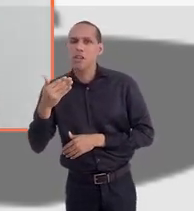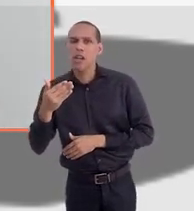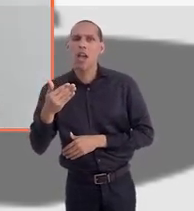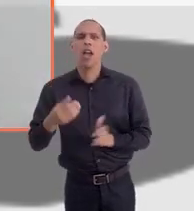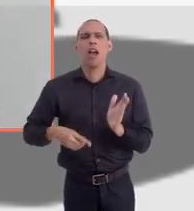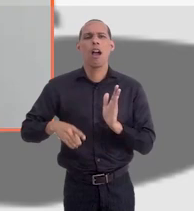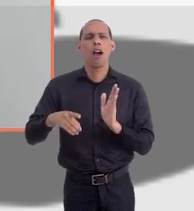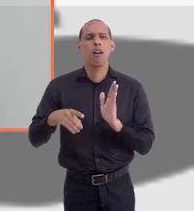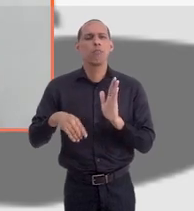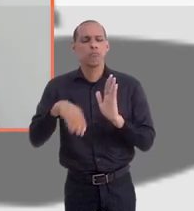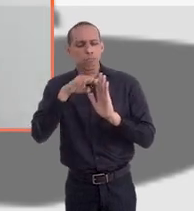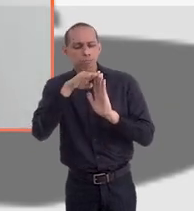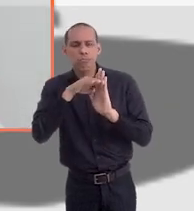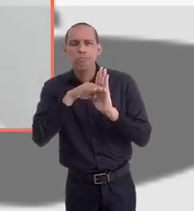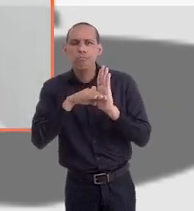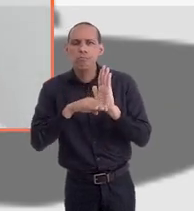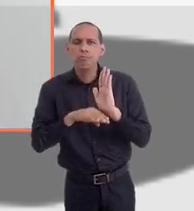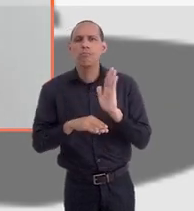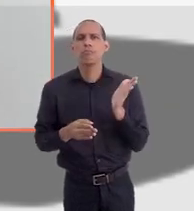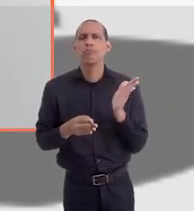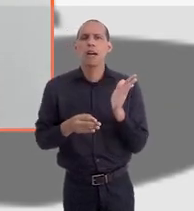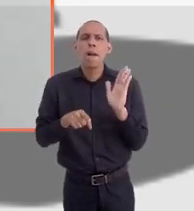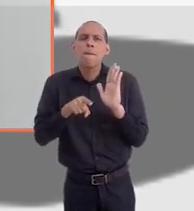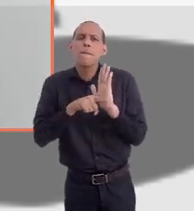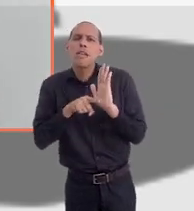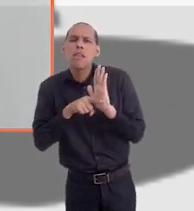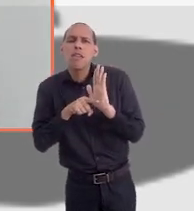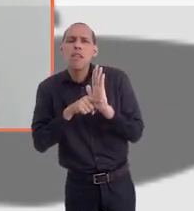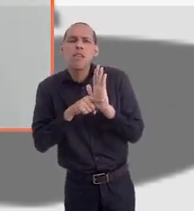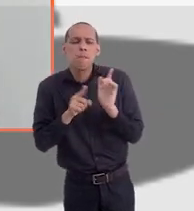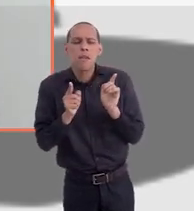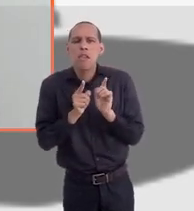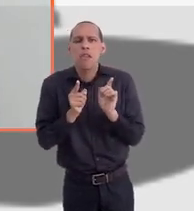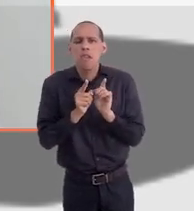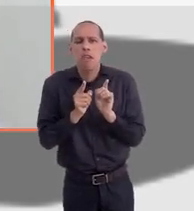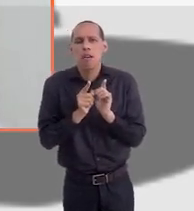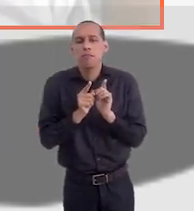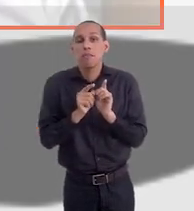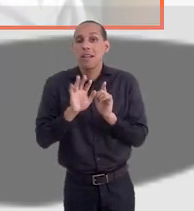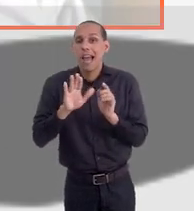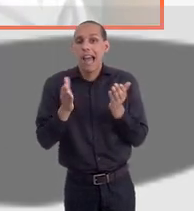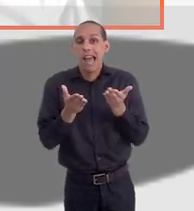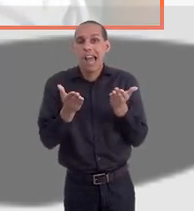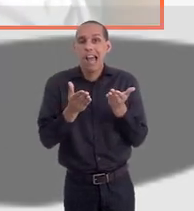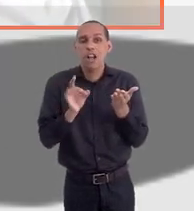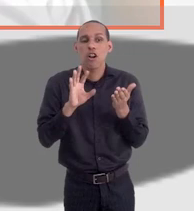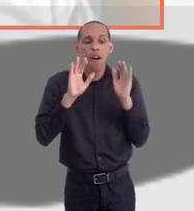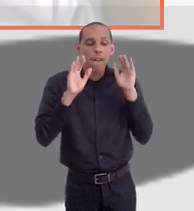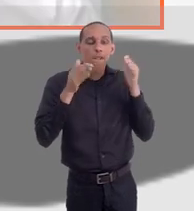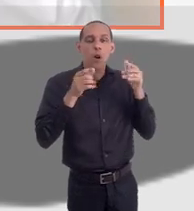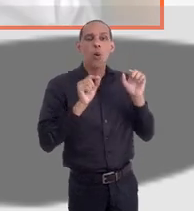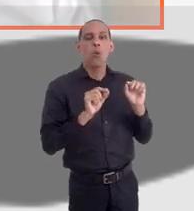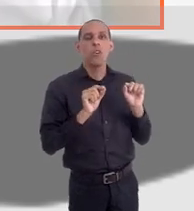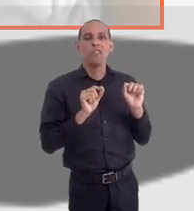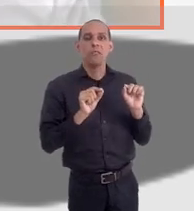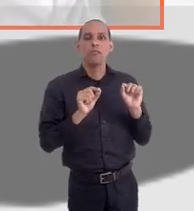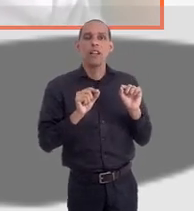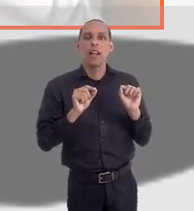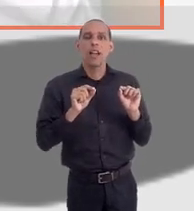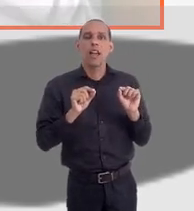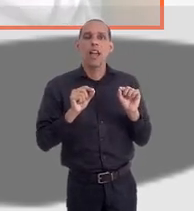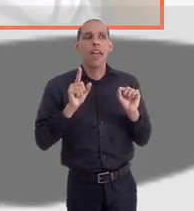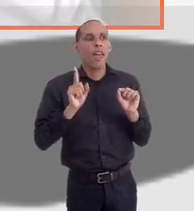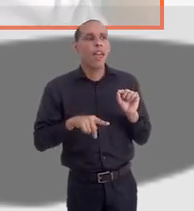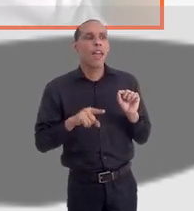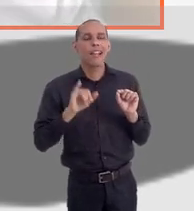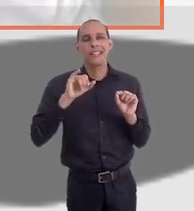doutrinárias, jurisprudenciais, doutrinárias até minoritárias em relação a determinados temas. Agora, eles vão focar muito mais naquilo que